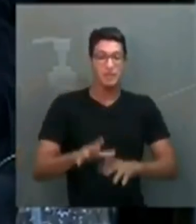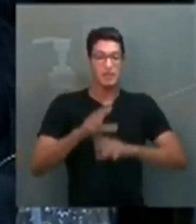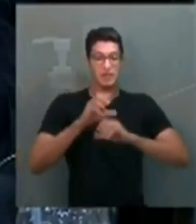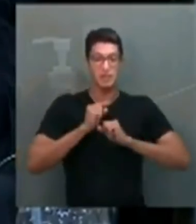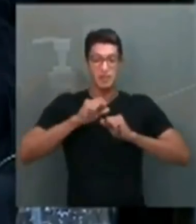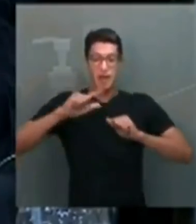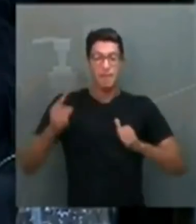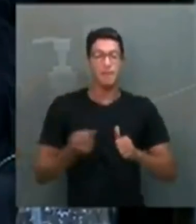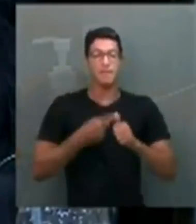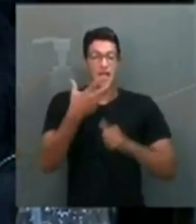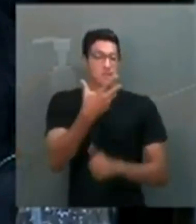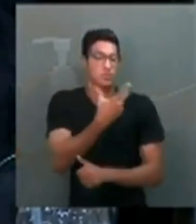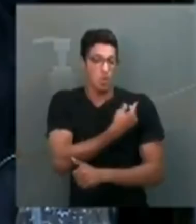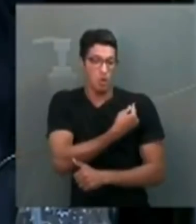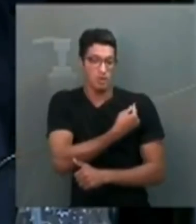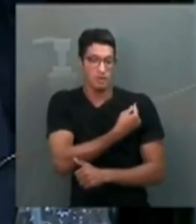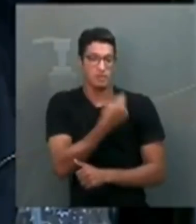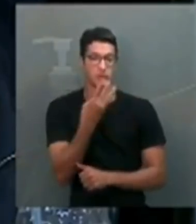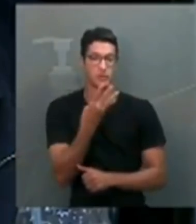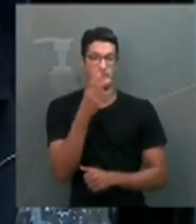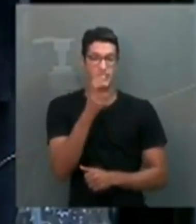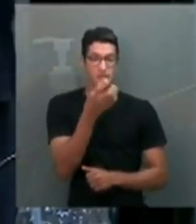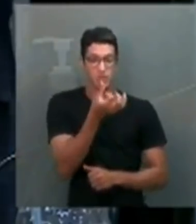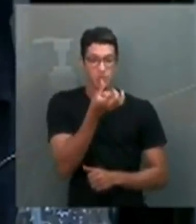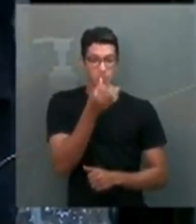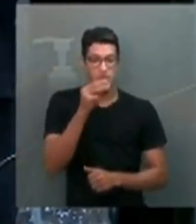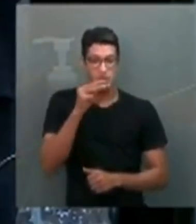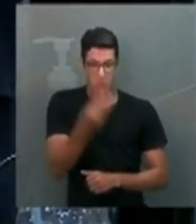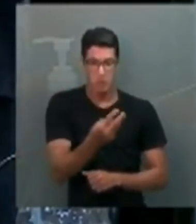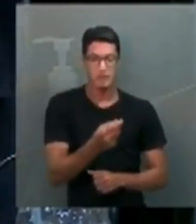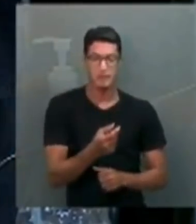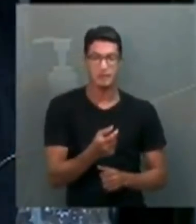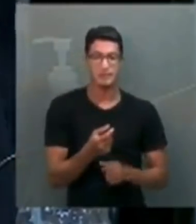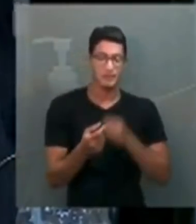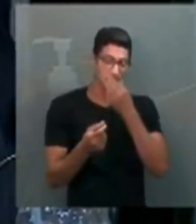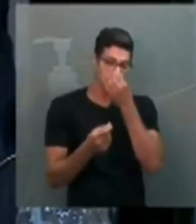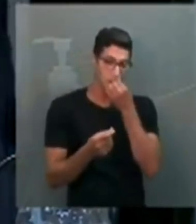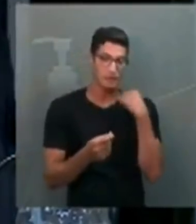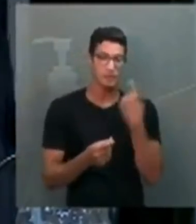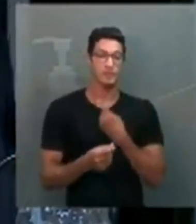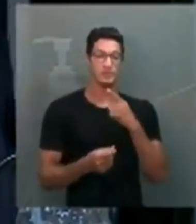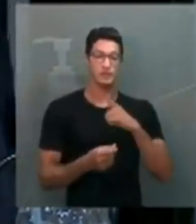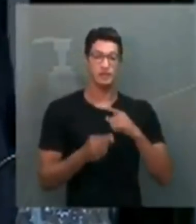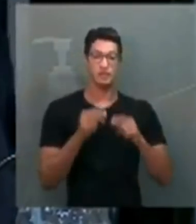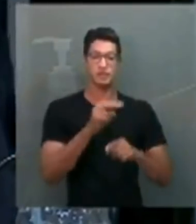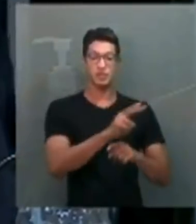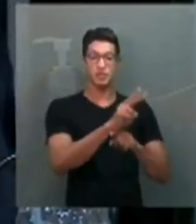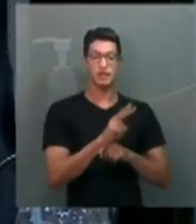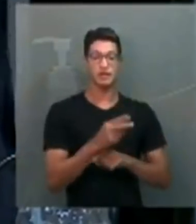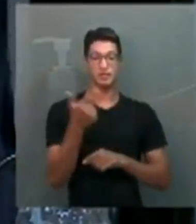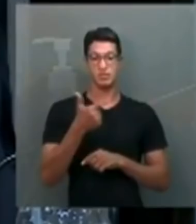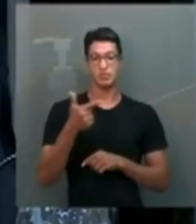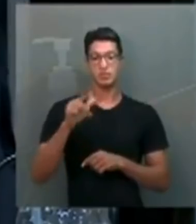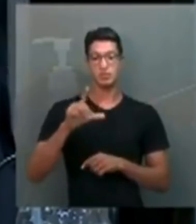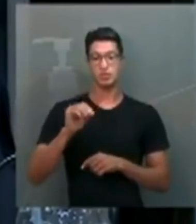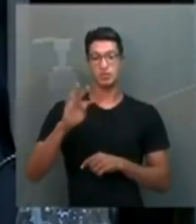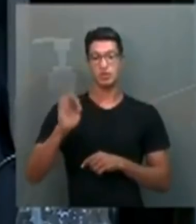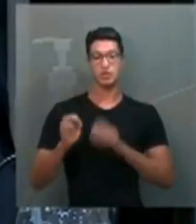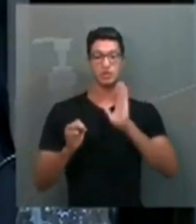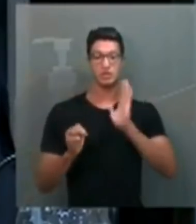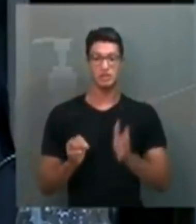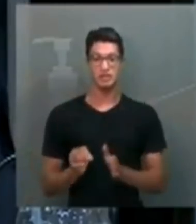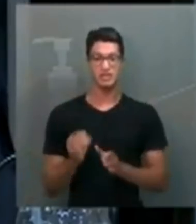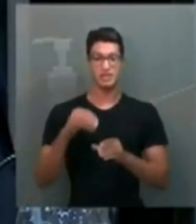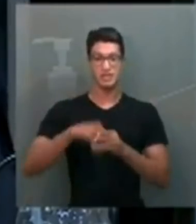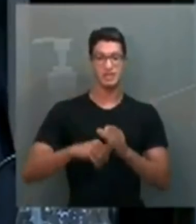as primeiras doses, primeiros 46 milhões, que é o primeiro lote, nós tivemos que encomendar o segundo lote, que já estava